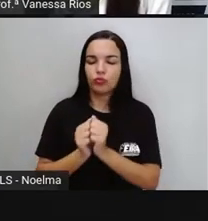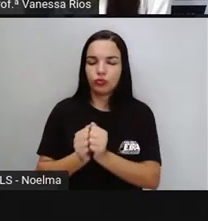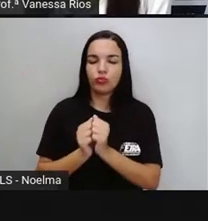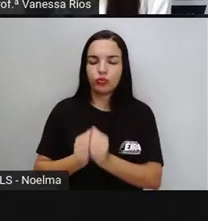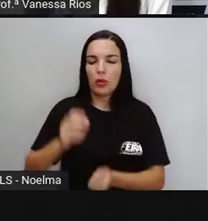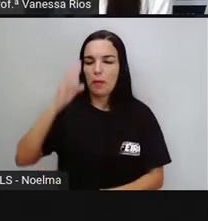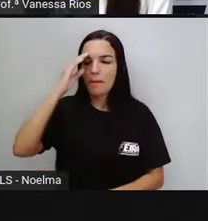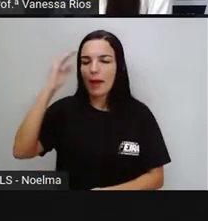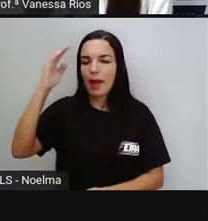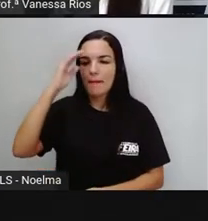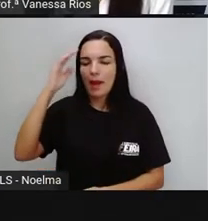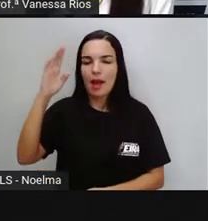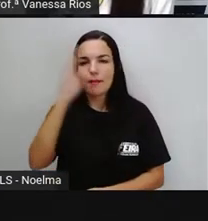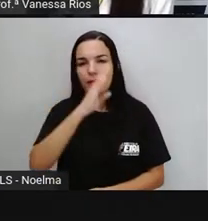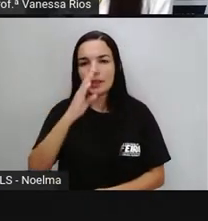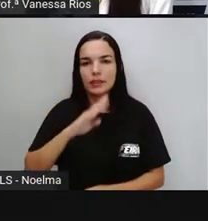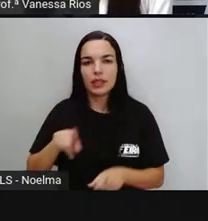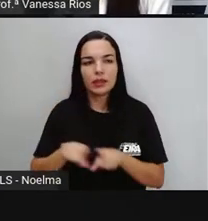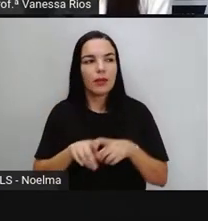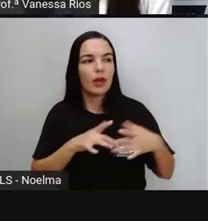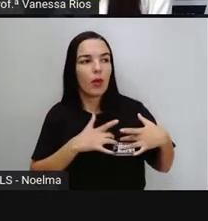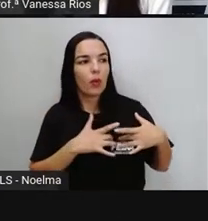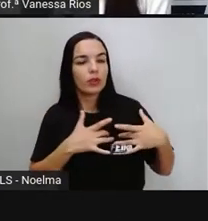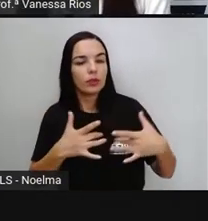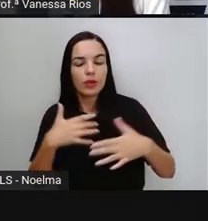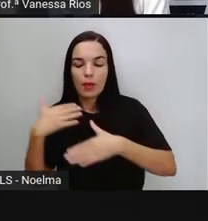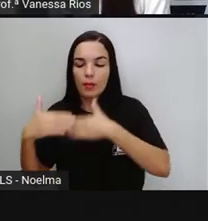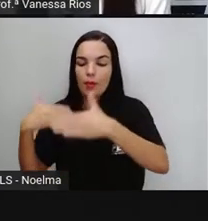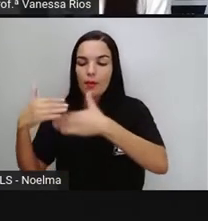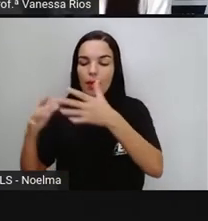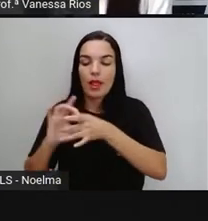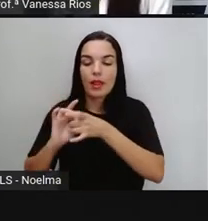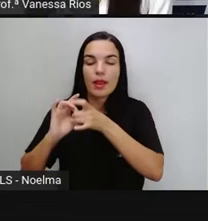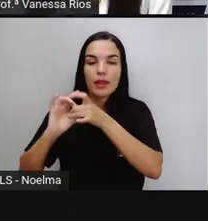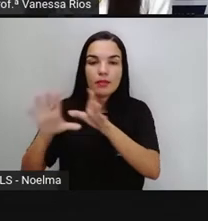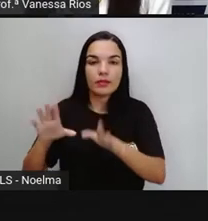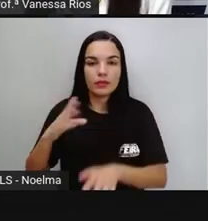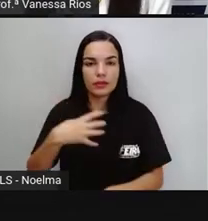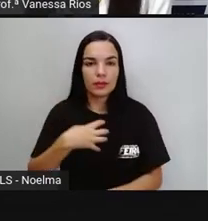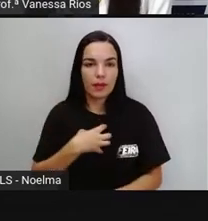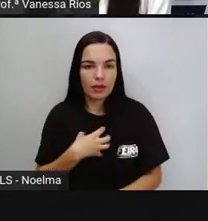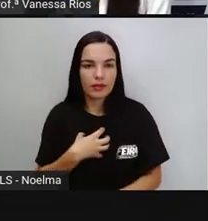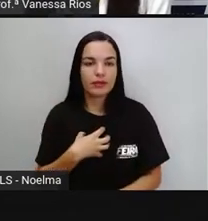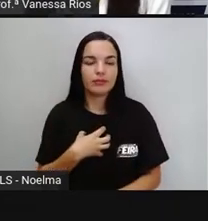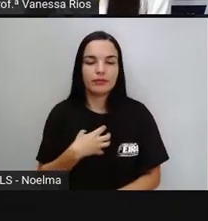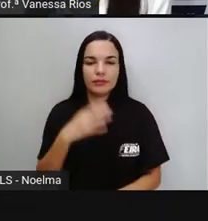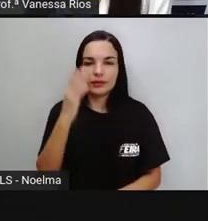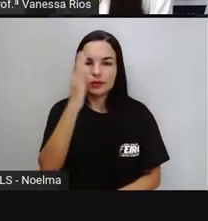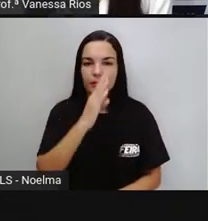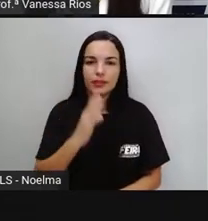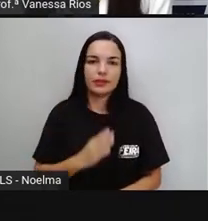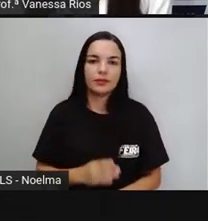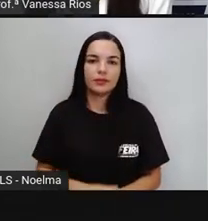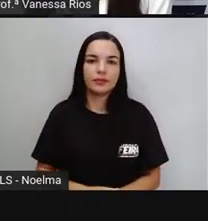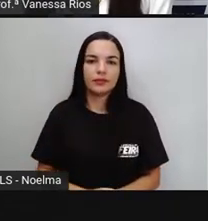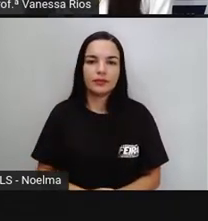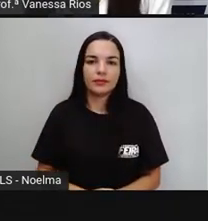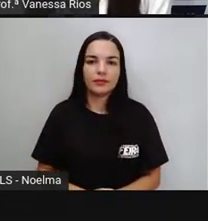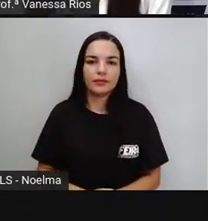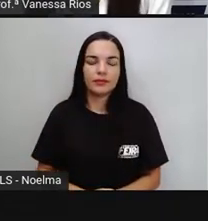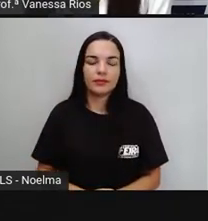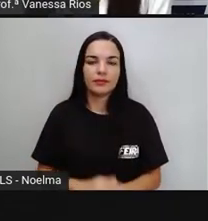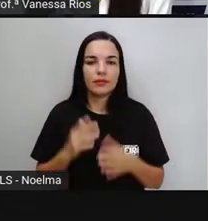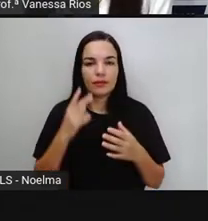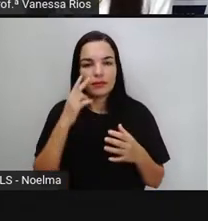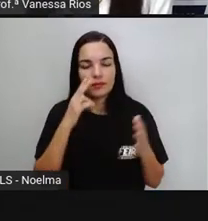brasileiros. E contribuiu aí com o processo de independência da Bahia e a independência do Brasil. E aí a gente percebe esse